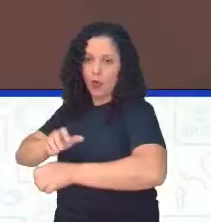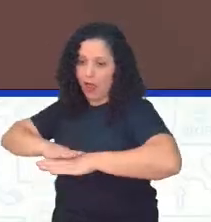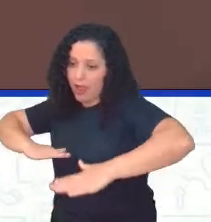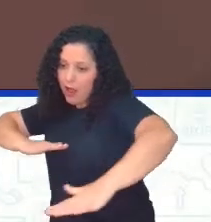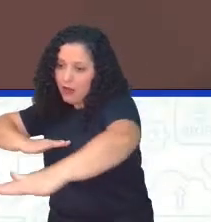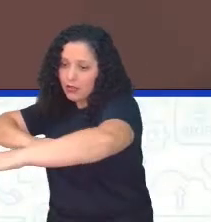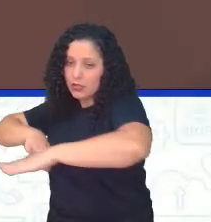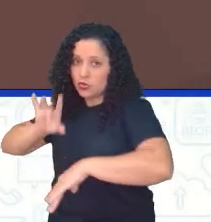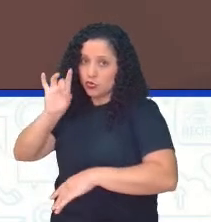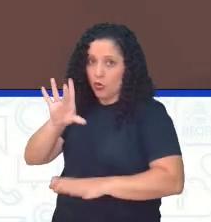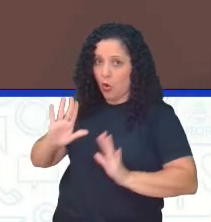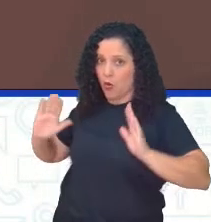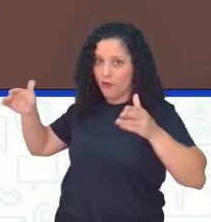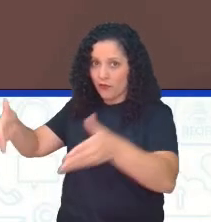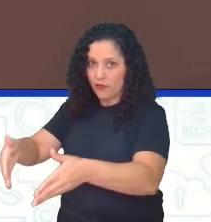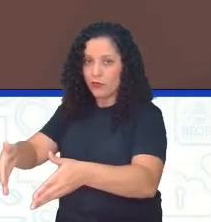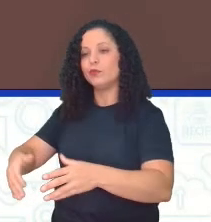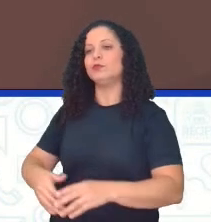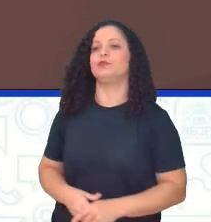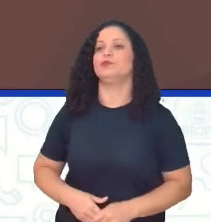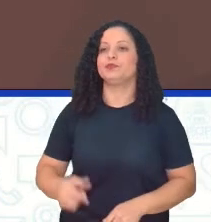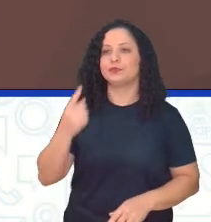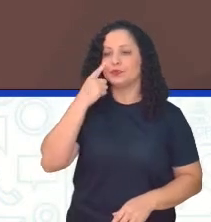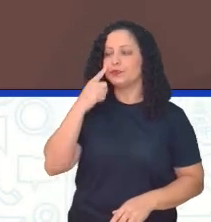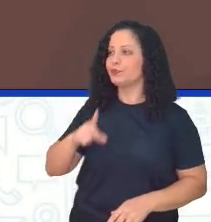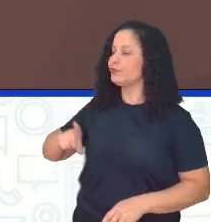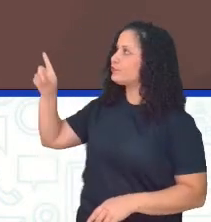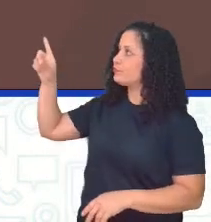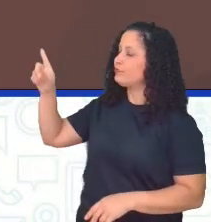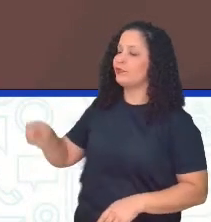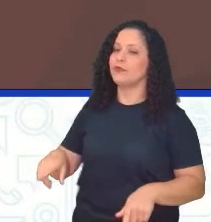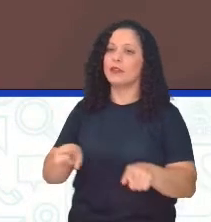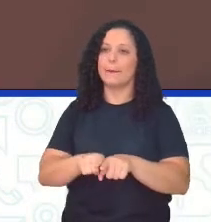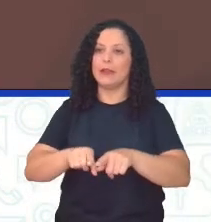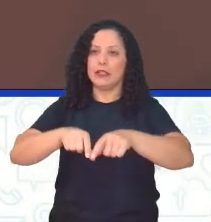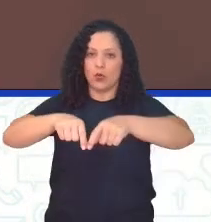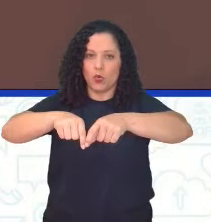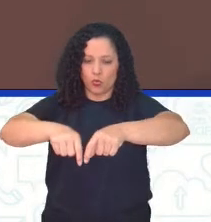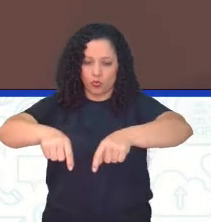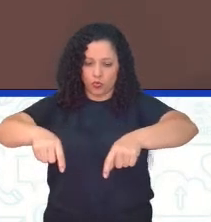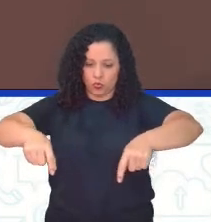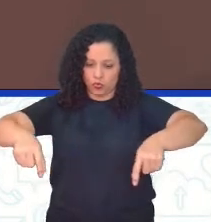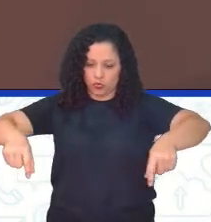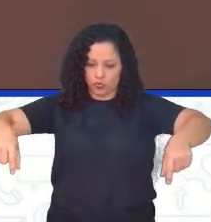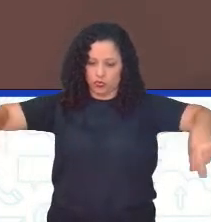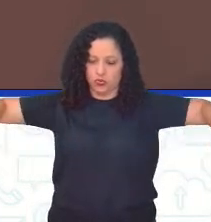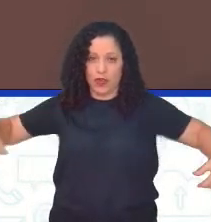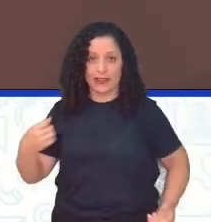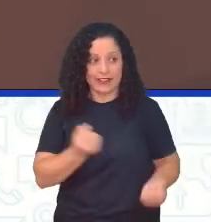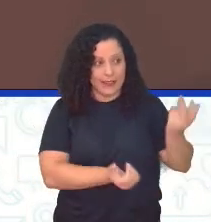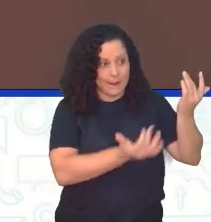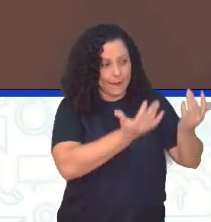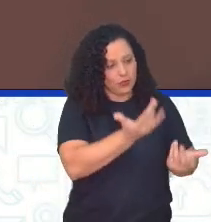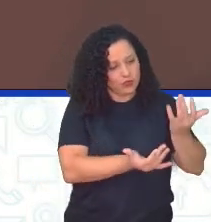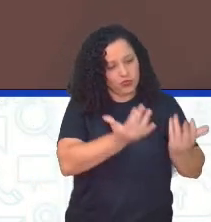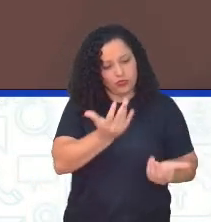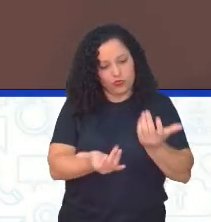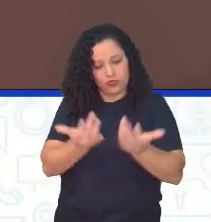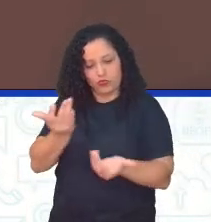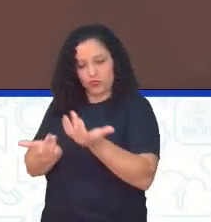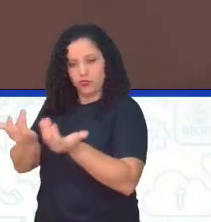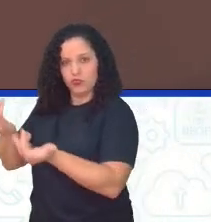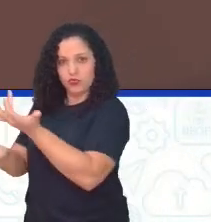Nós temos aqui uma imagem justamente de uma queimada, né? Ela está seguindo uma linha aí, né? A queimada vai servir para